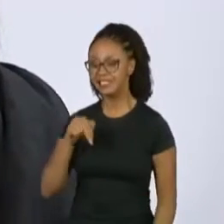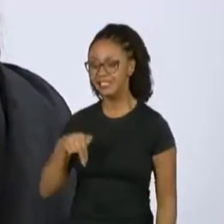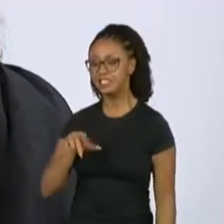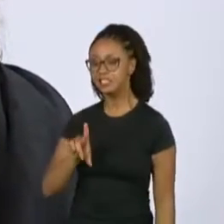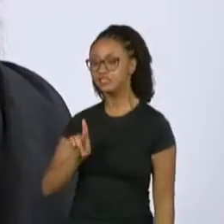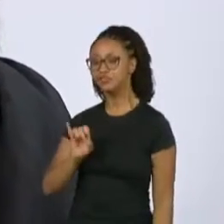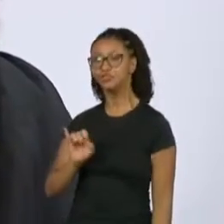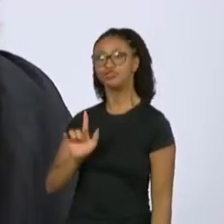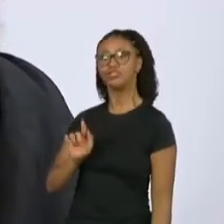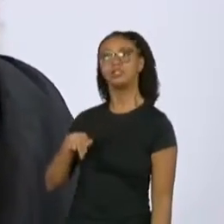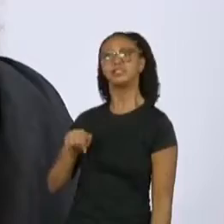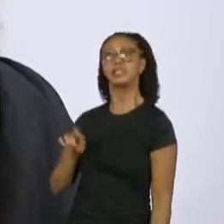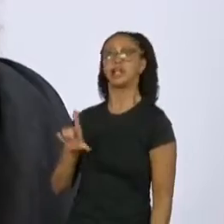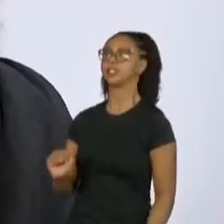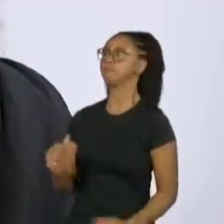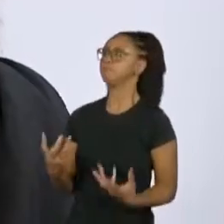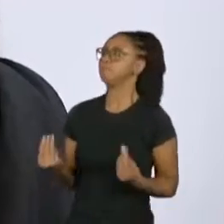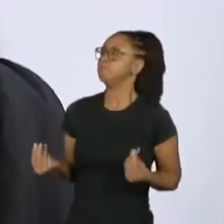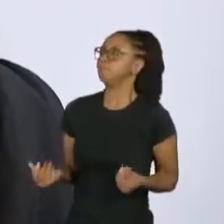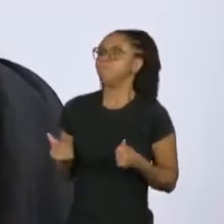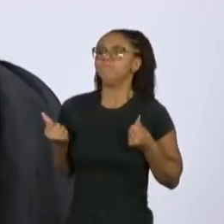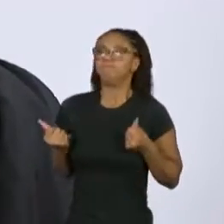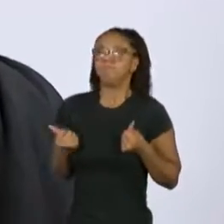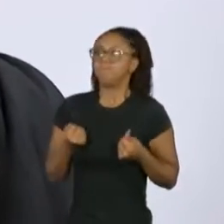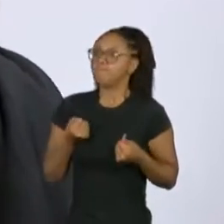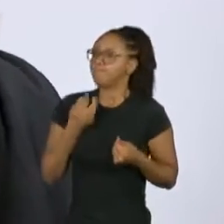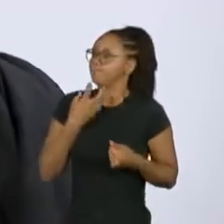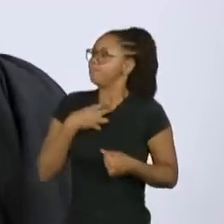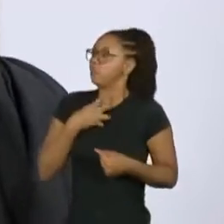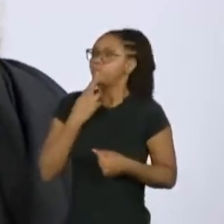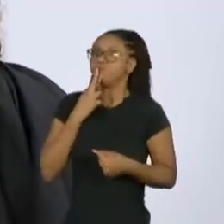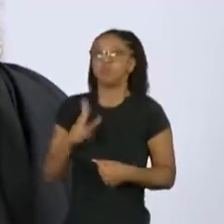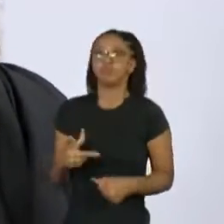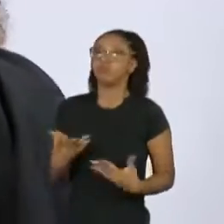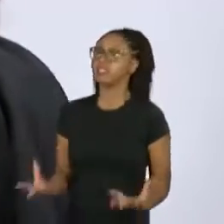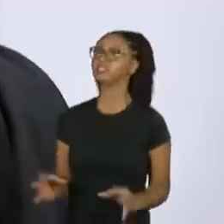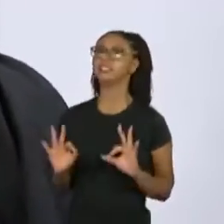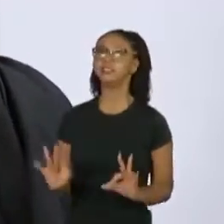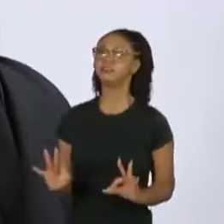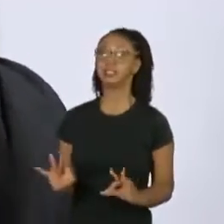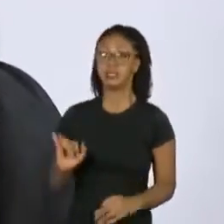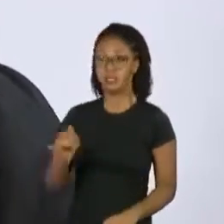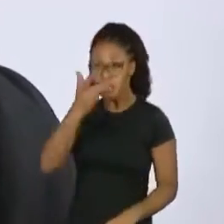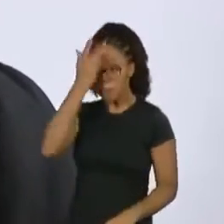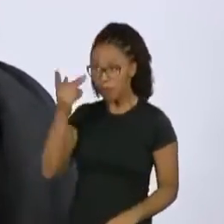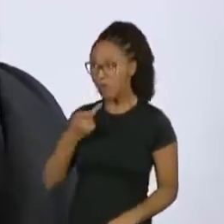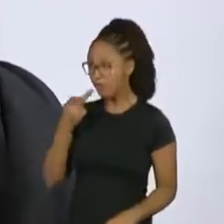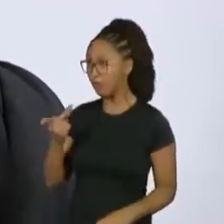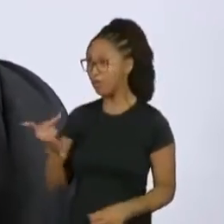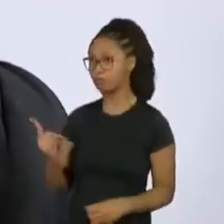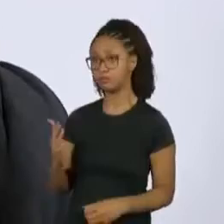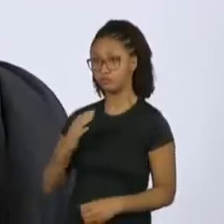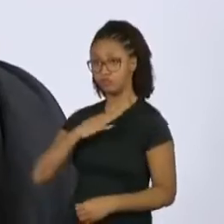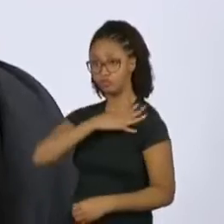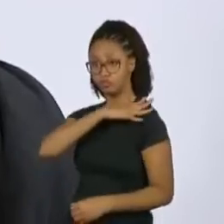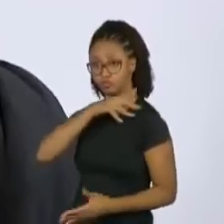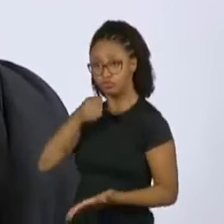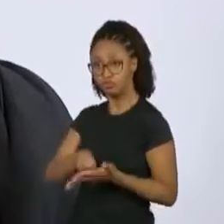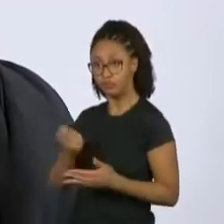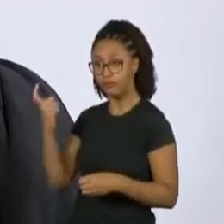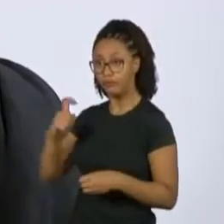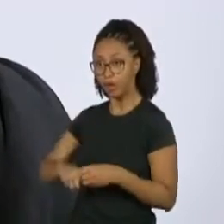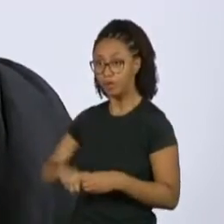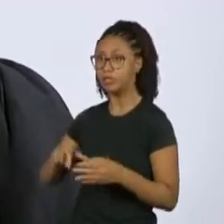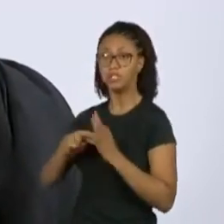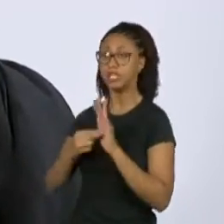eu acho que quem falar isso é porque não tem noção do